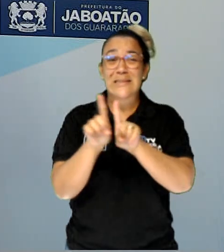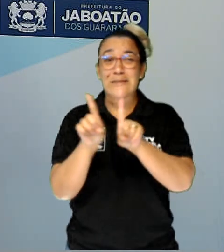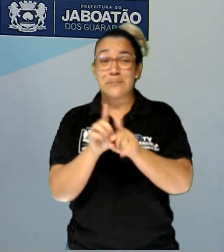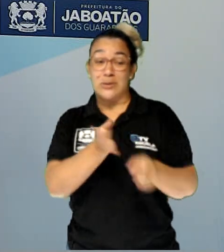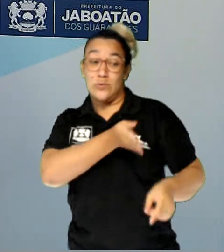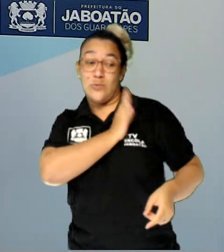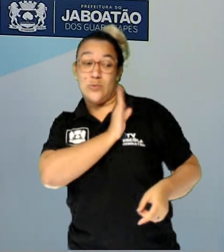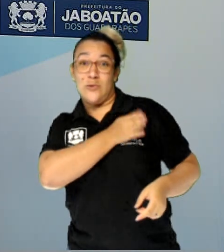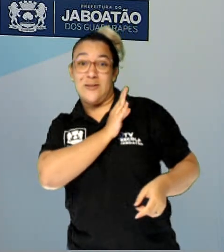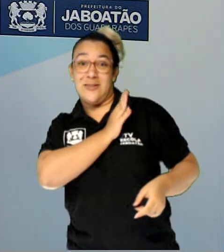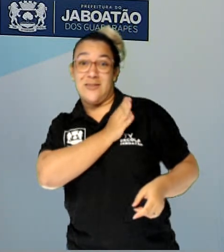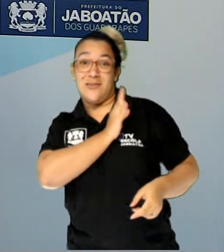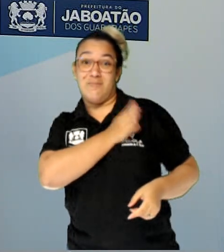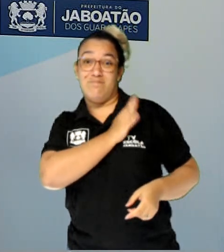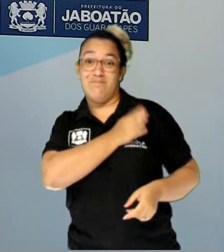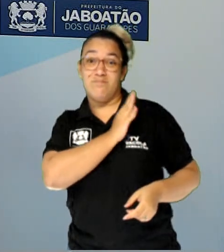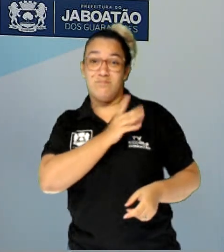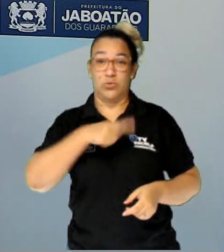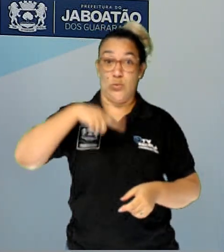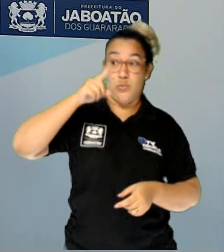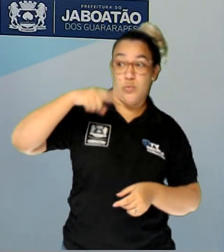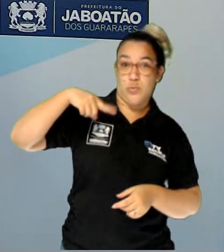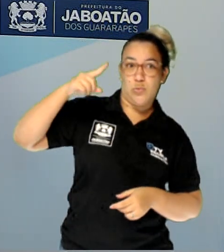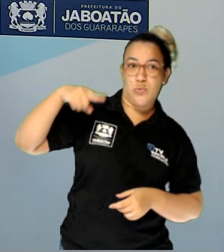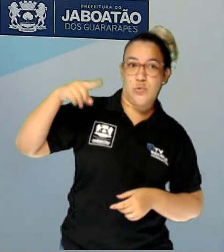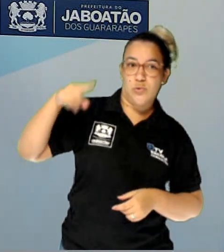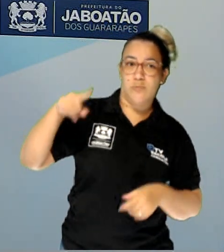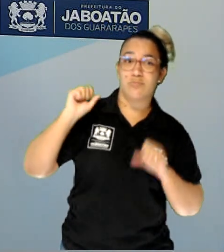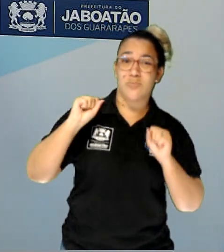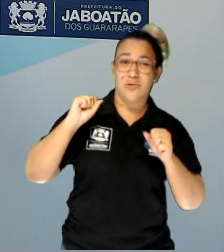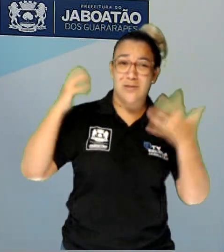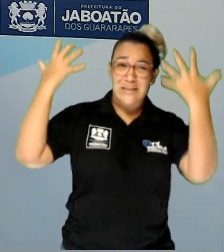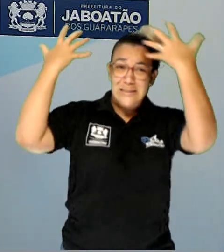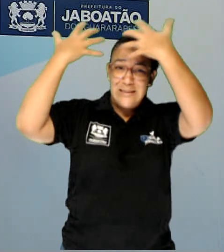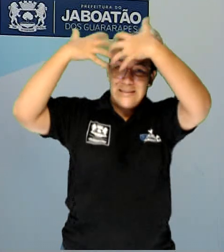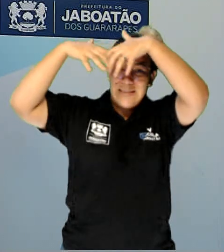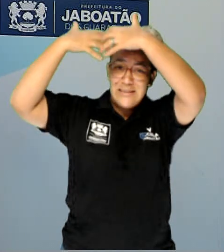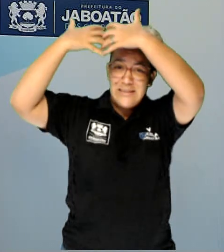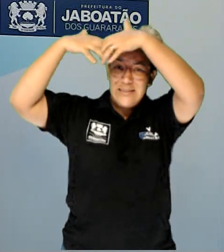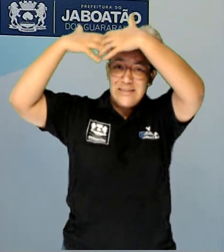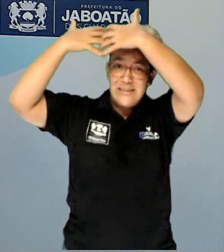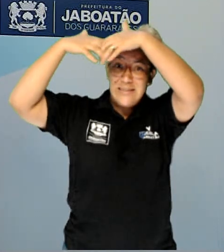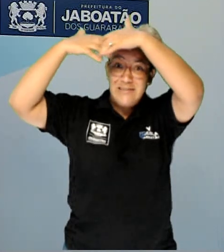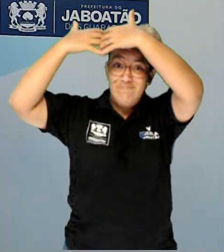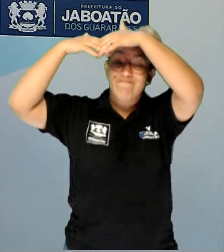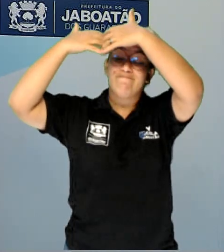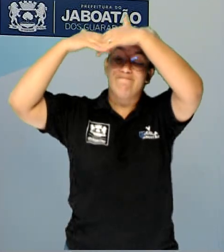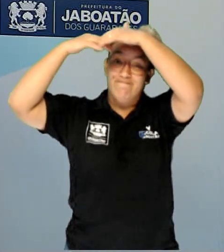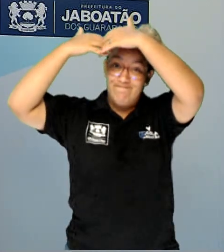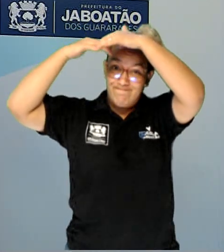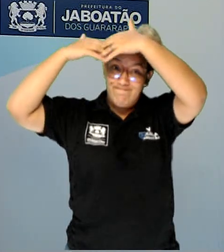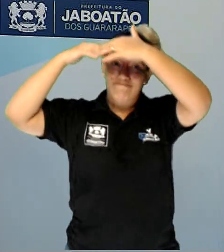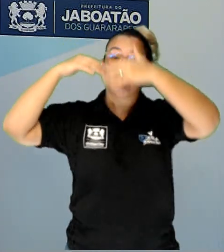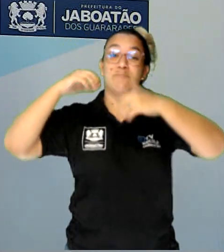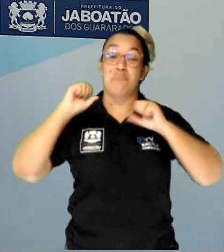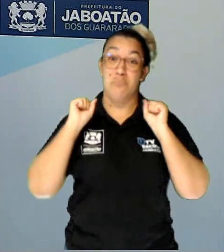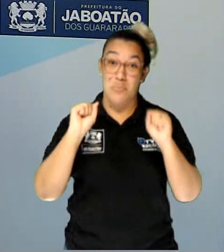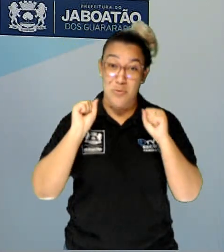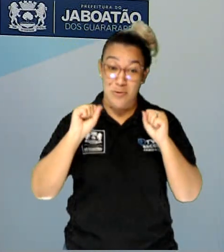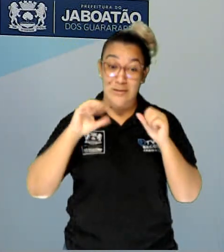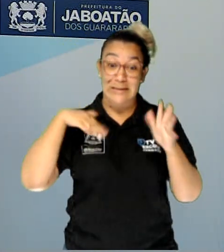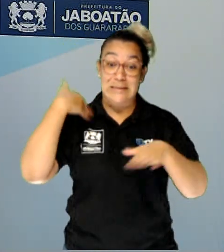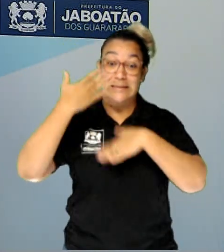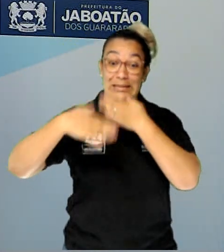cardiovascular, o coração e os vasos, até chegar na região do cérebro, né, podendo levar